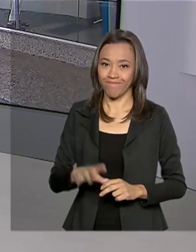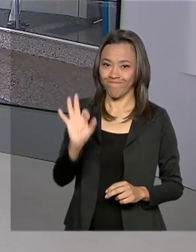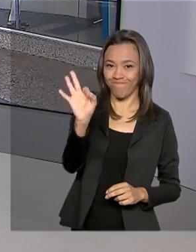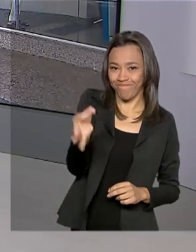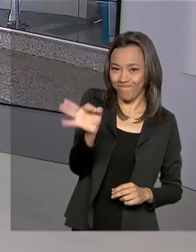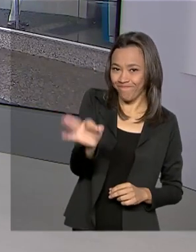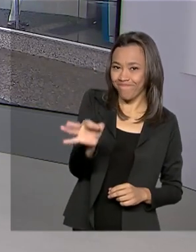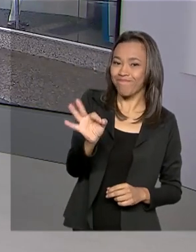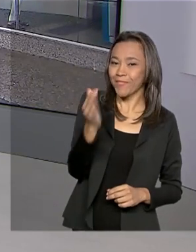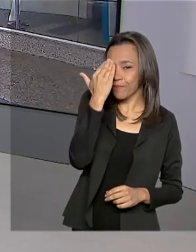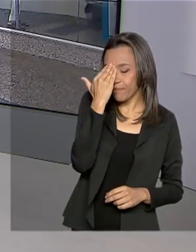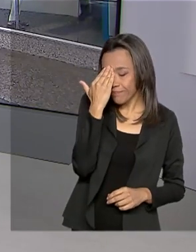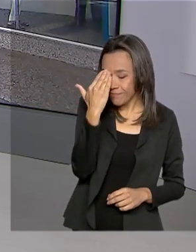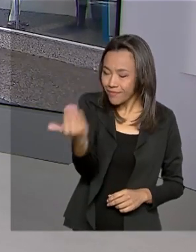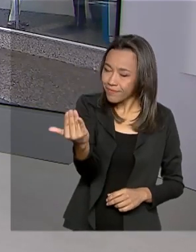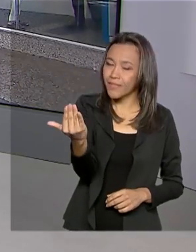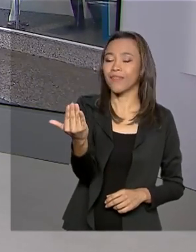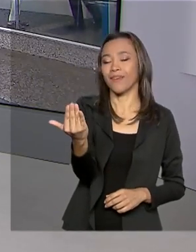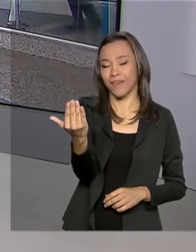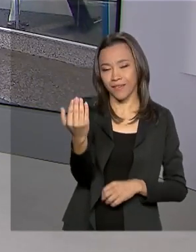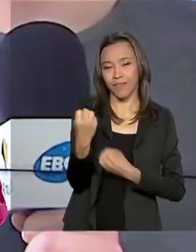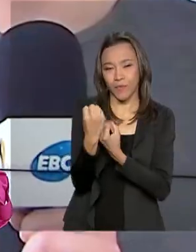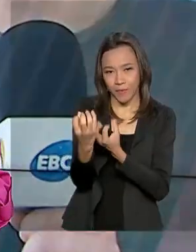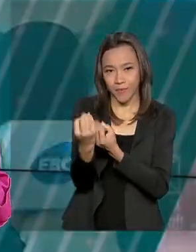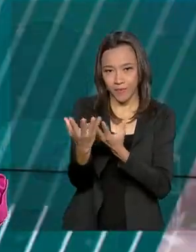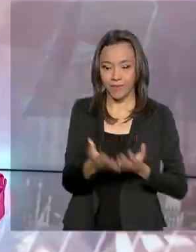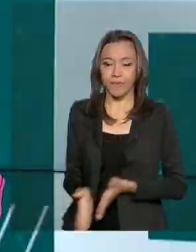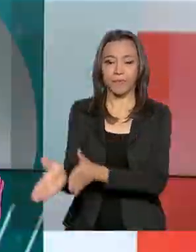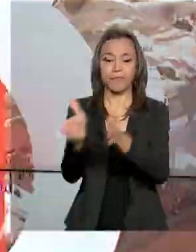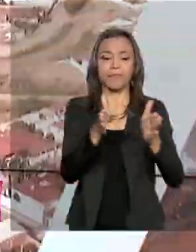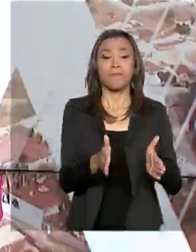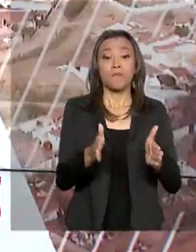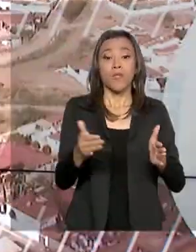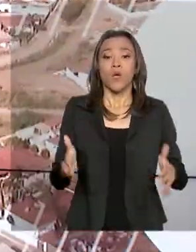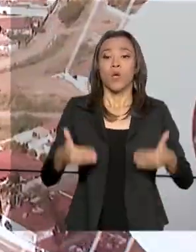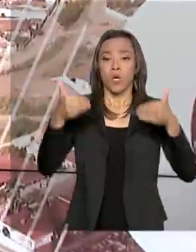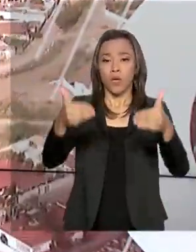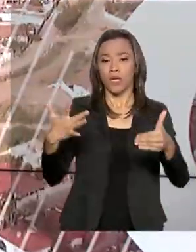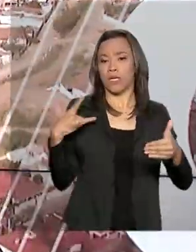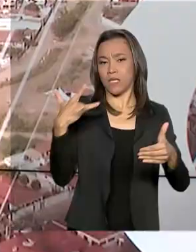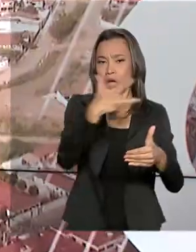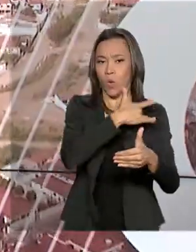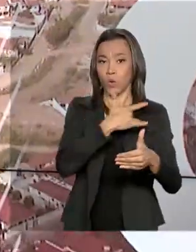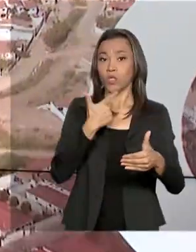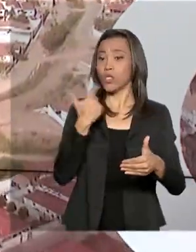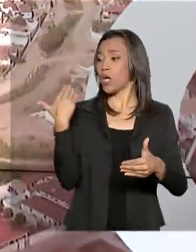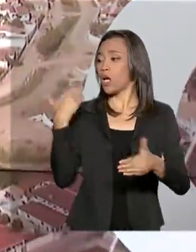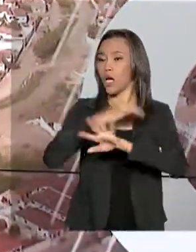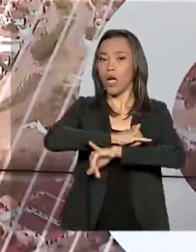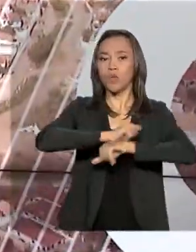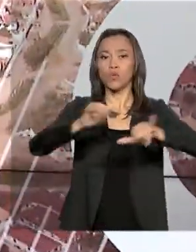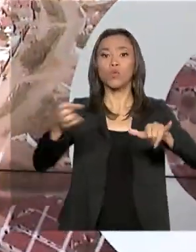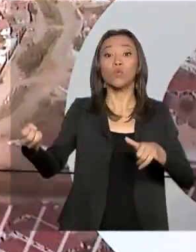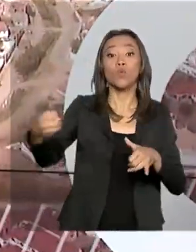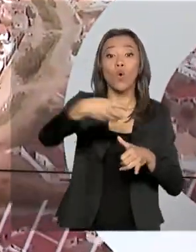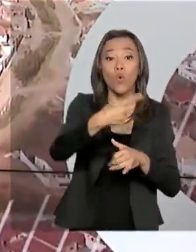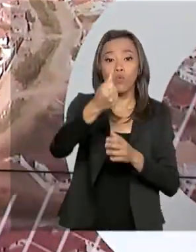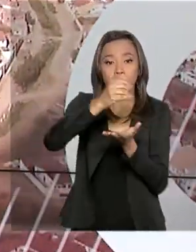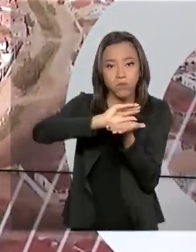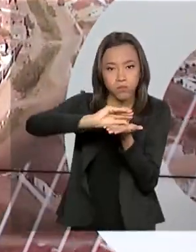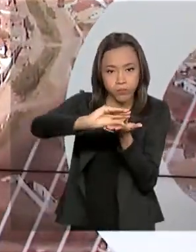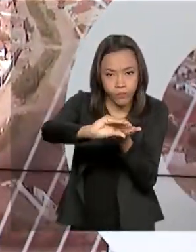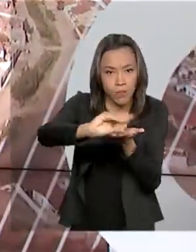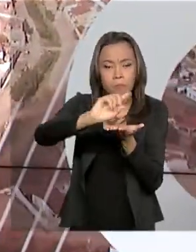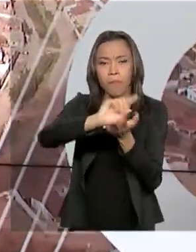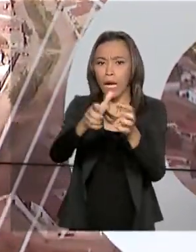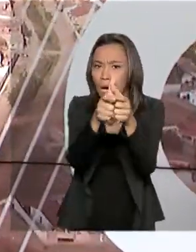certo então, Alessandra. Obrigada pelas suas informações. E olha, o Ministério da Saúde anunciou novos recursos para a ampliação e